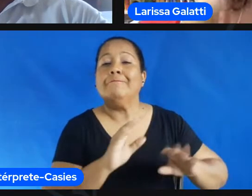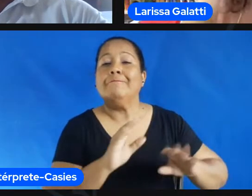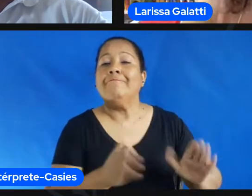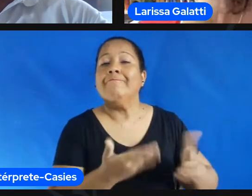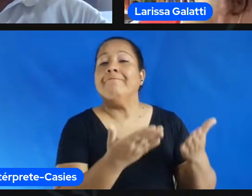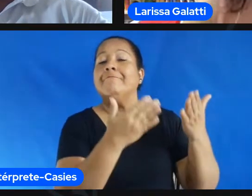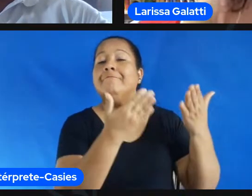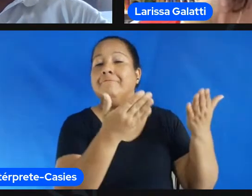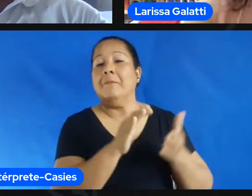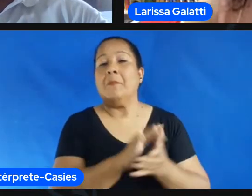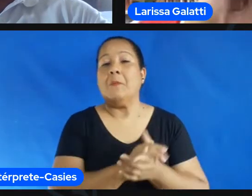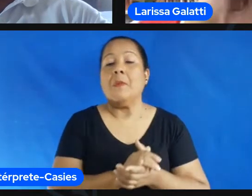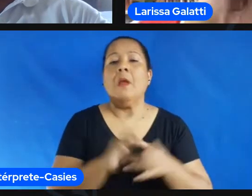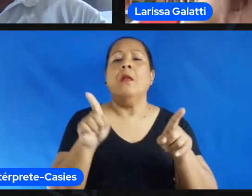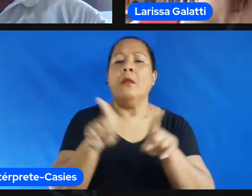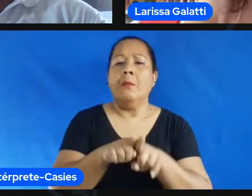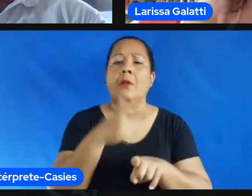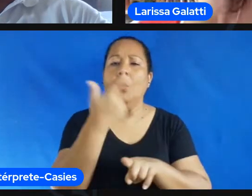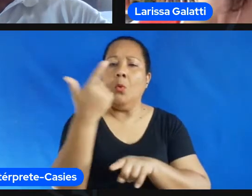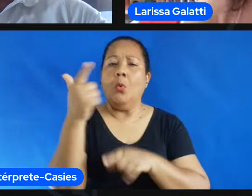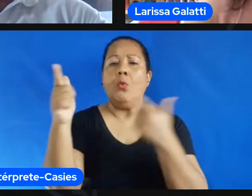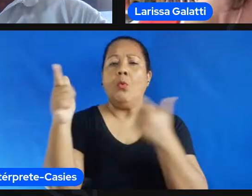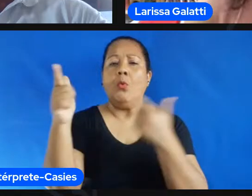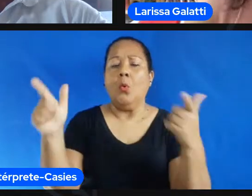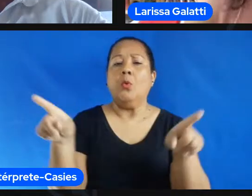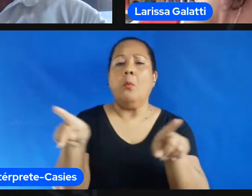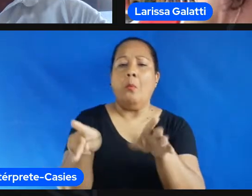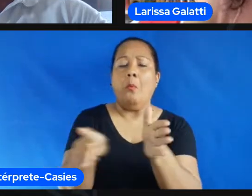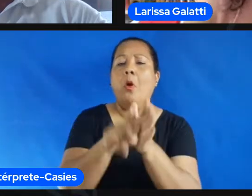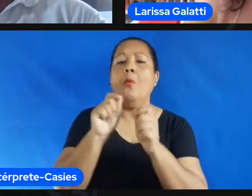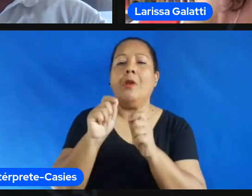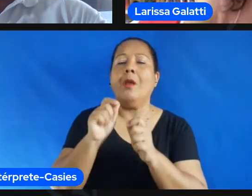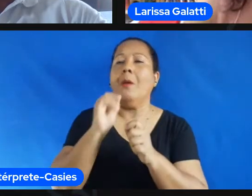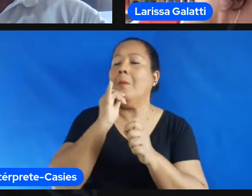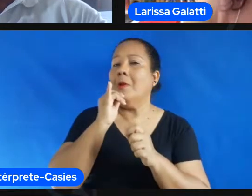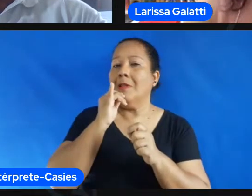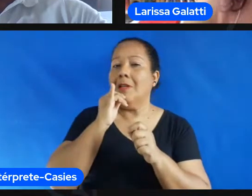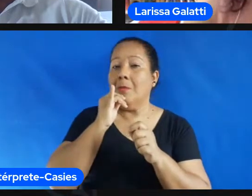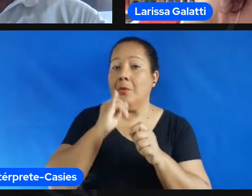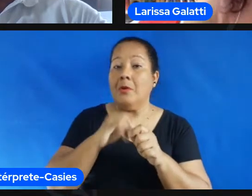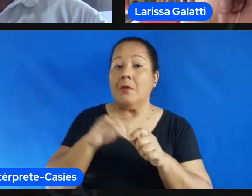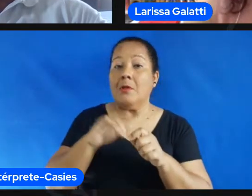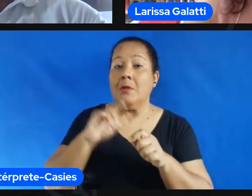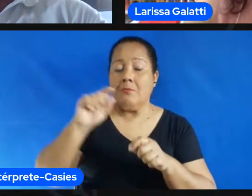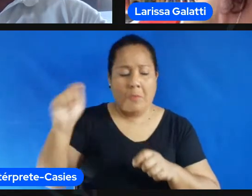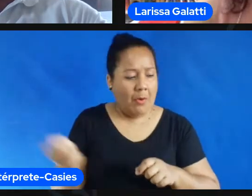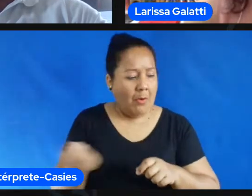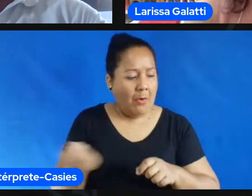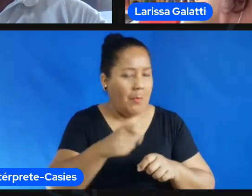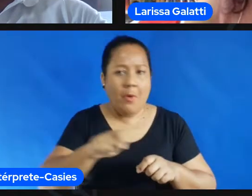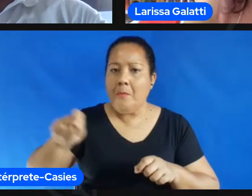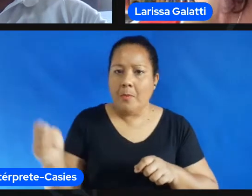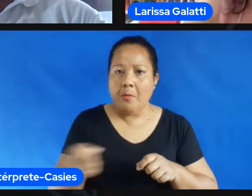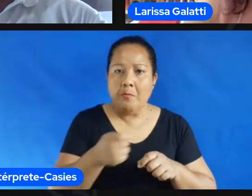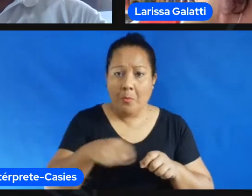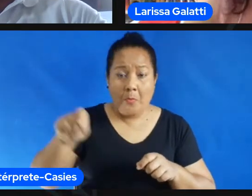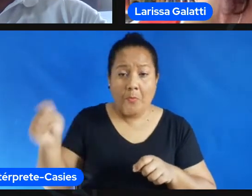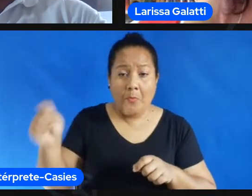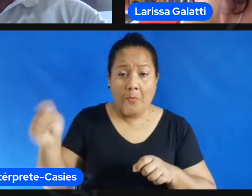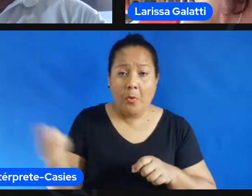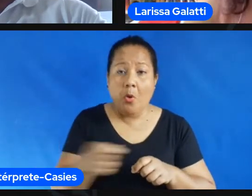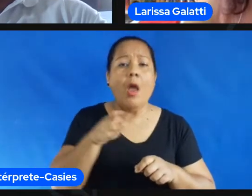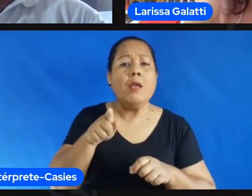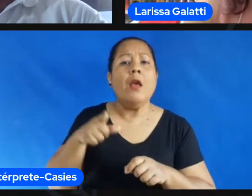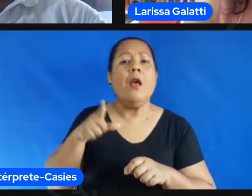também das modalidades tradicionais né a Confederação Brasileira de Tênis de Mesa por exemplo tá montando um programa de uma escola de